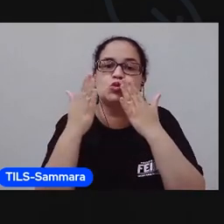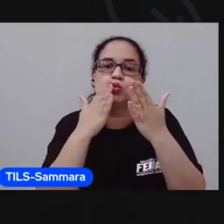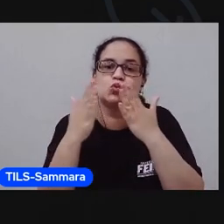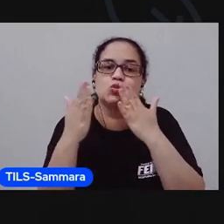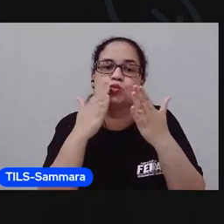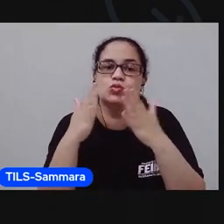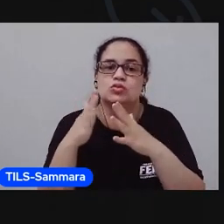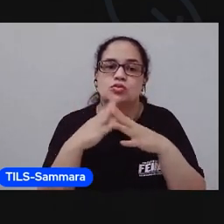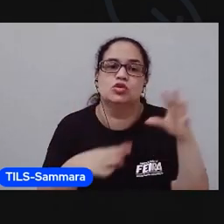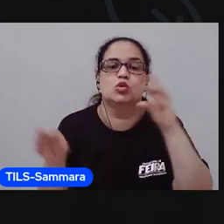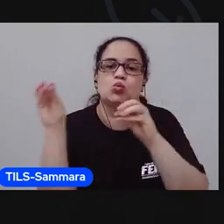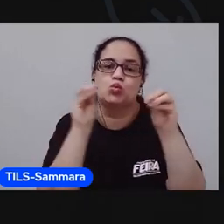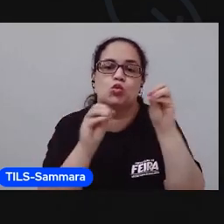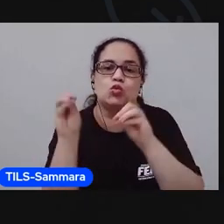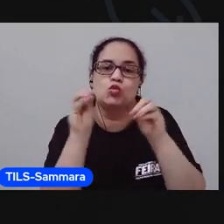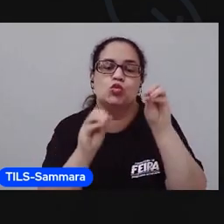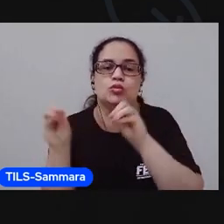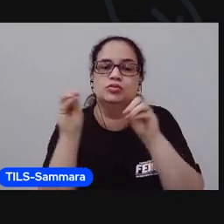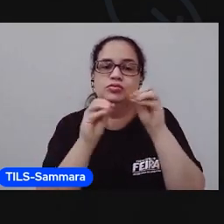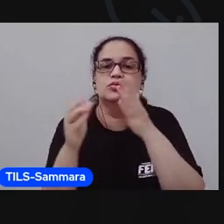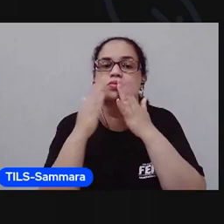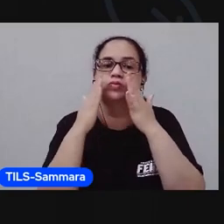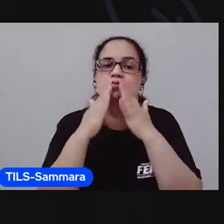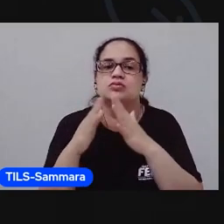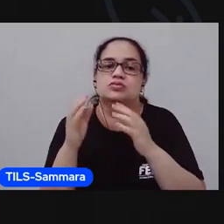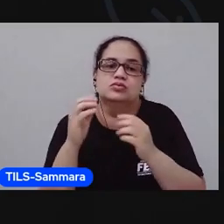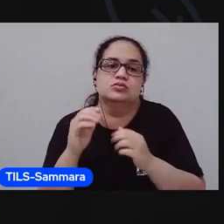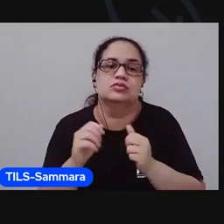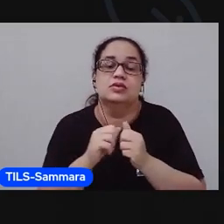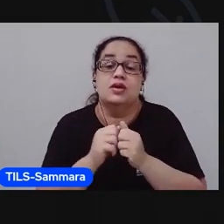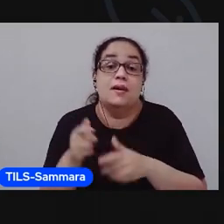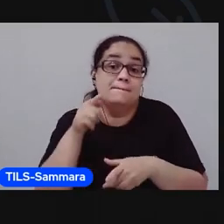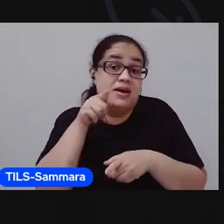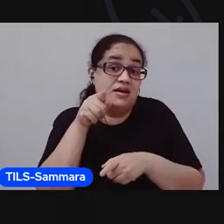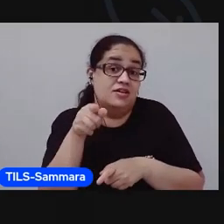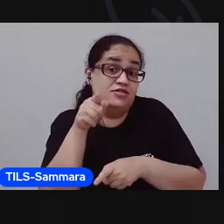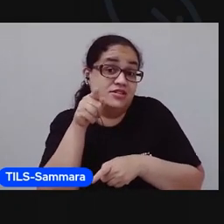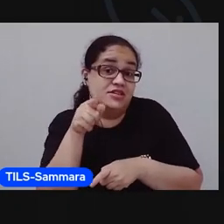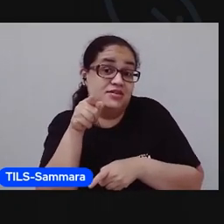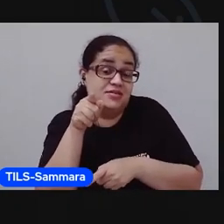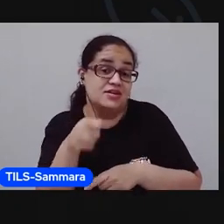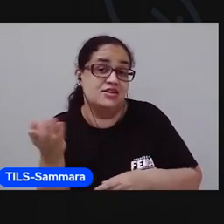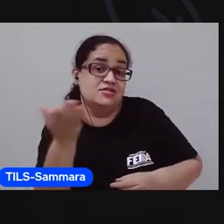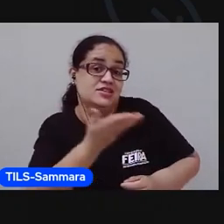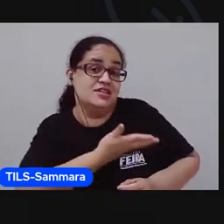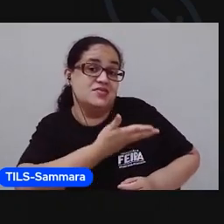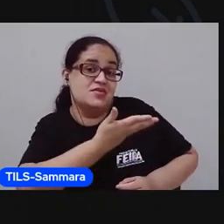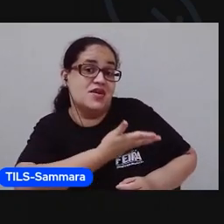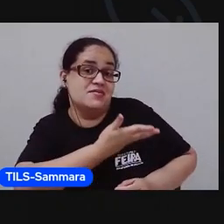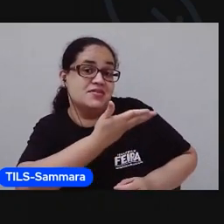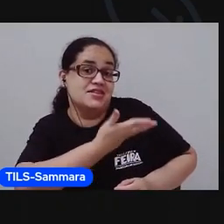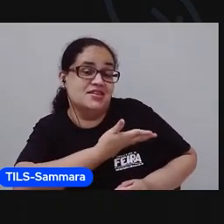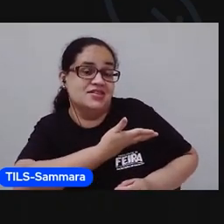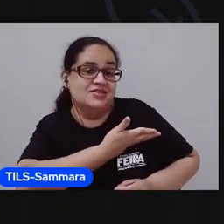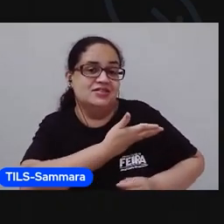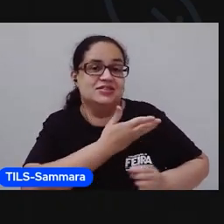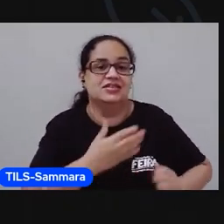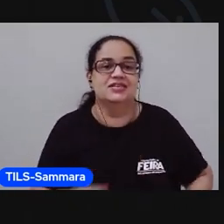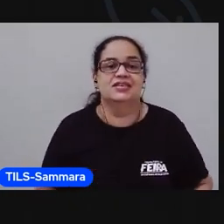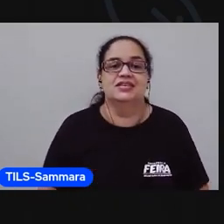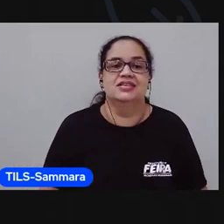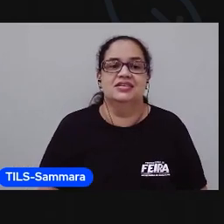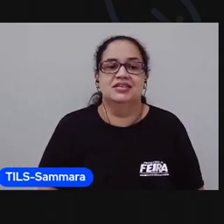Manda um beijinho bem gostosinho. Para você, para você, meu amiguinho.